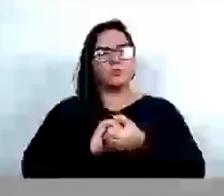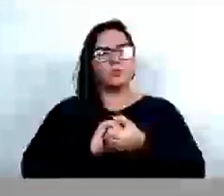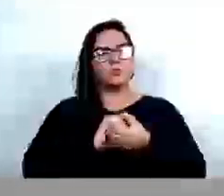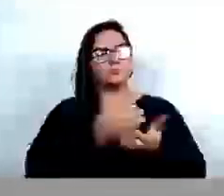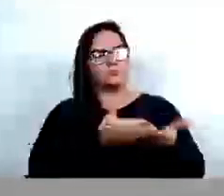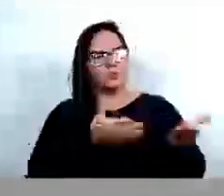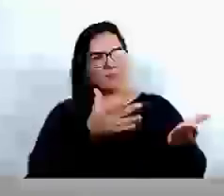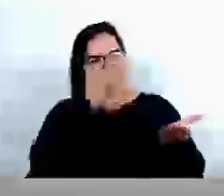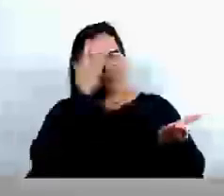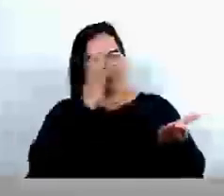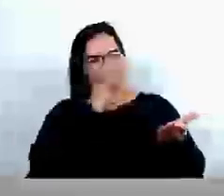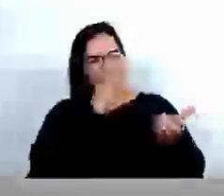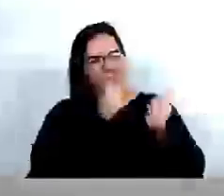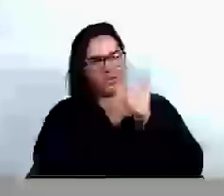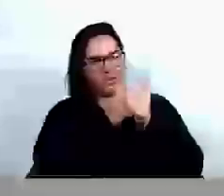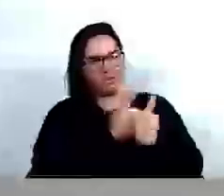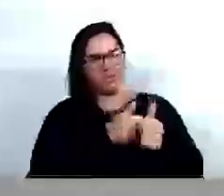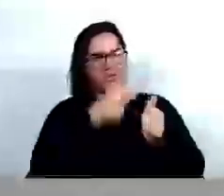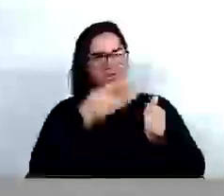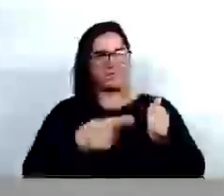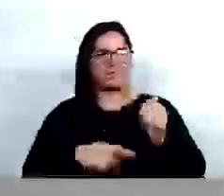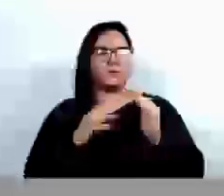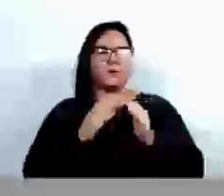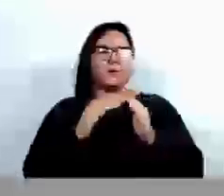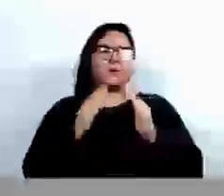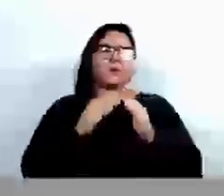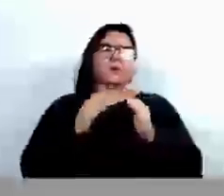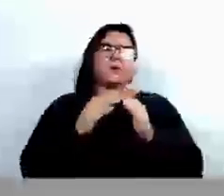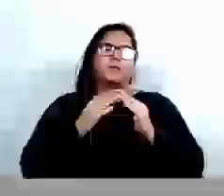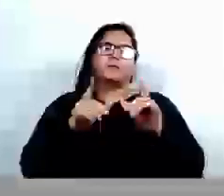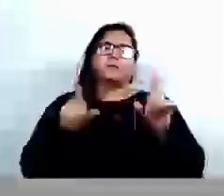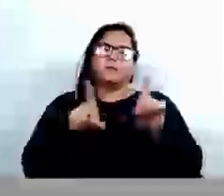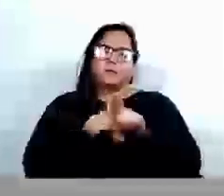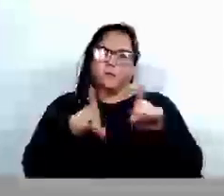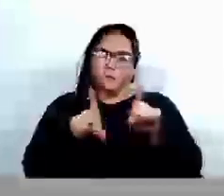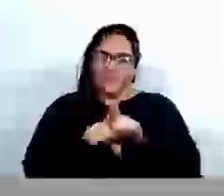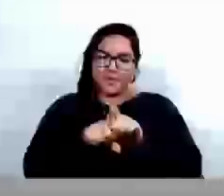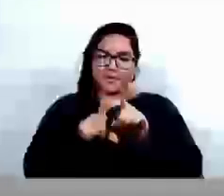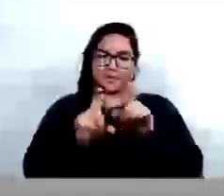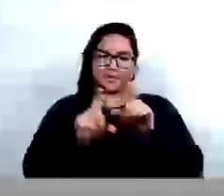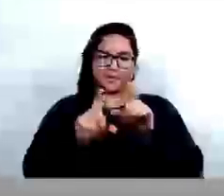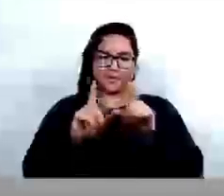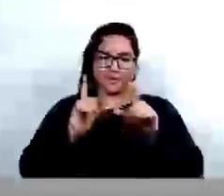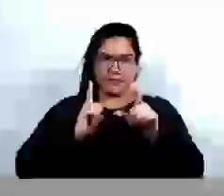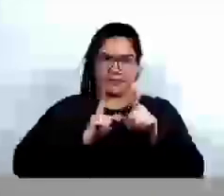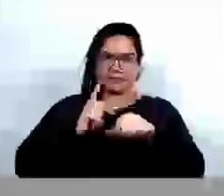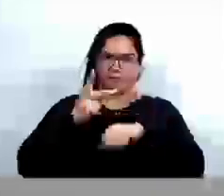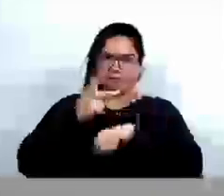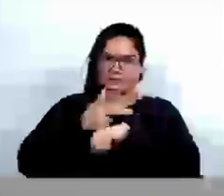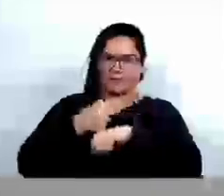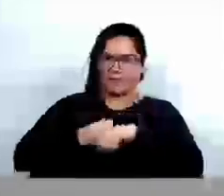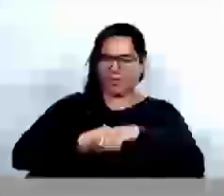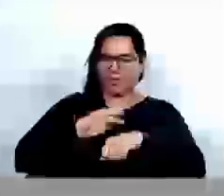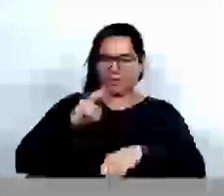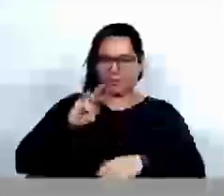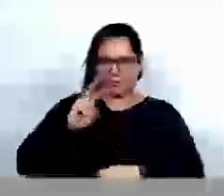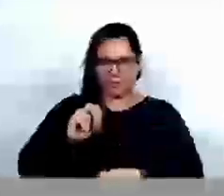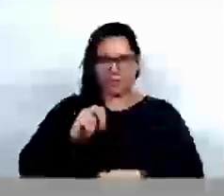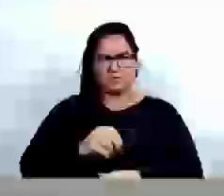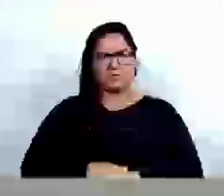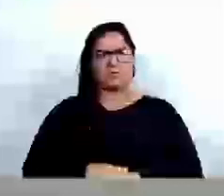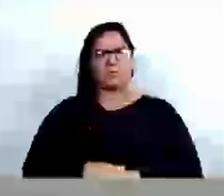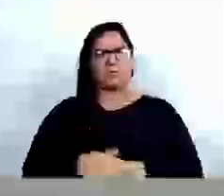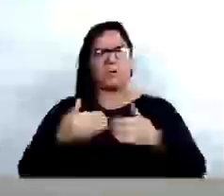acompanham aqui na Casa Legislativa e também pela transmissão ao vivo da Câmara Municipal. Quero iniciar